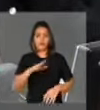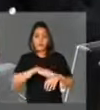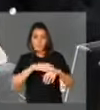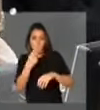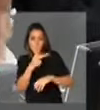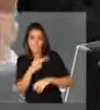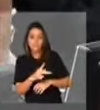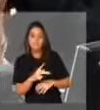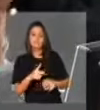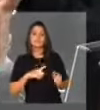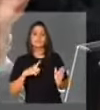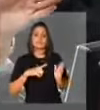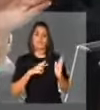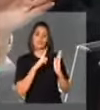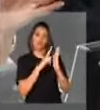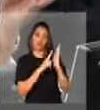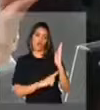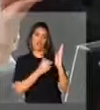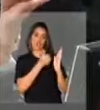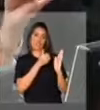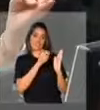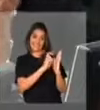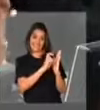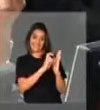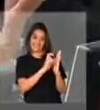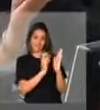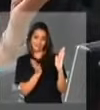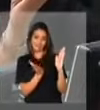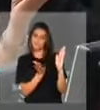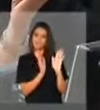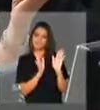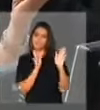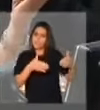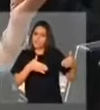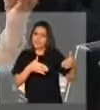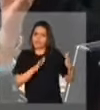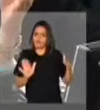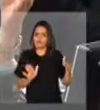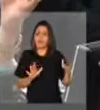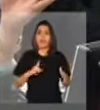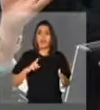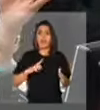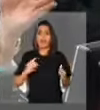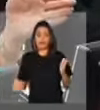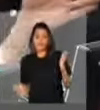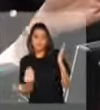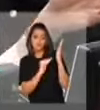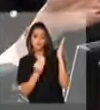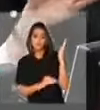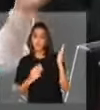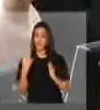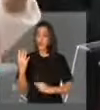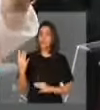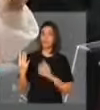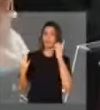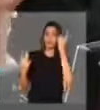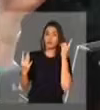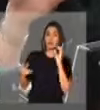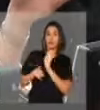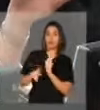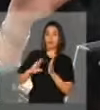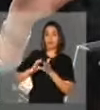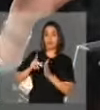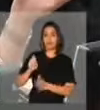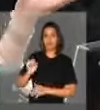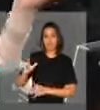Vamos cortar os quatro que já tinham fechado a lista, corta os quatro do PSL e a gente mantém aquela lista que foi acordada